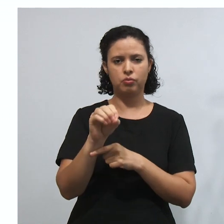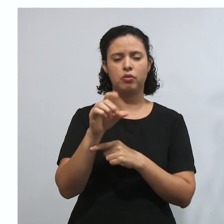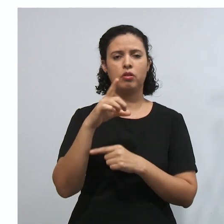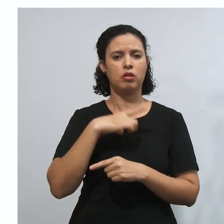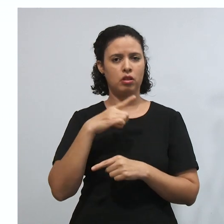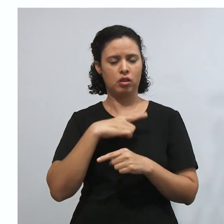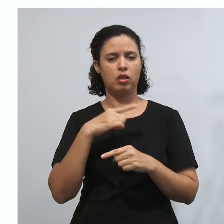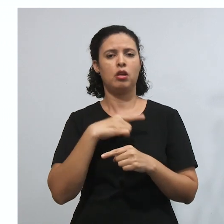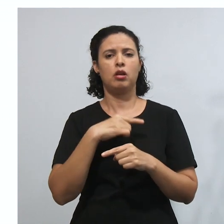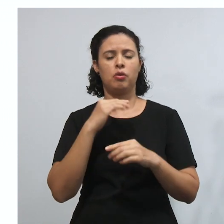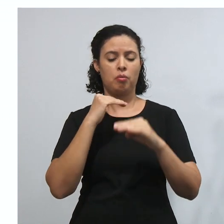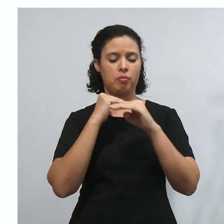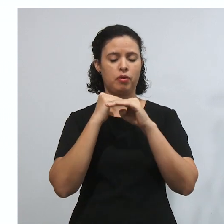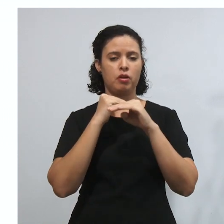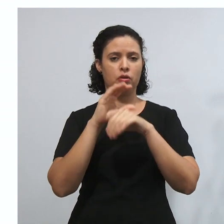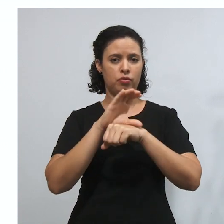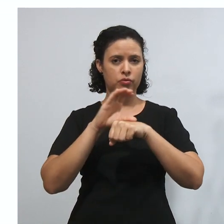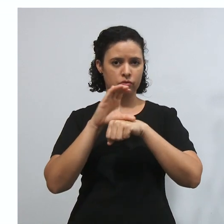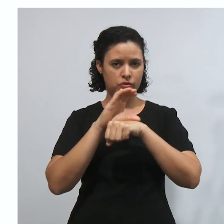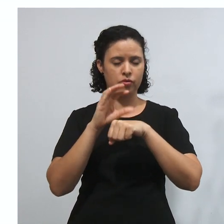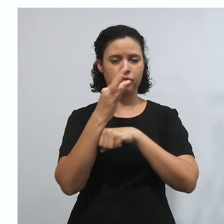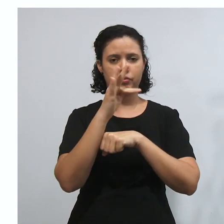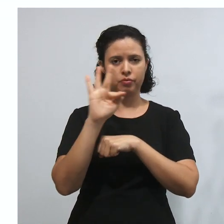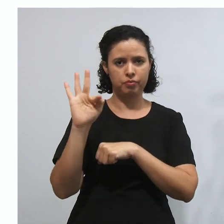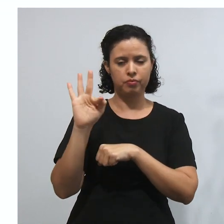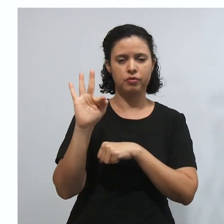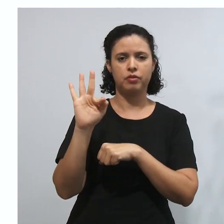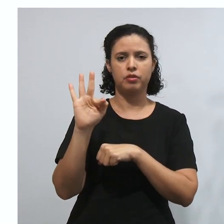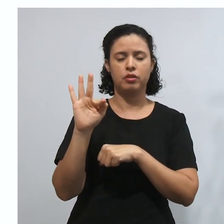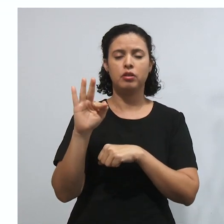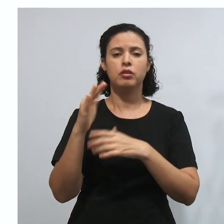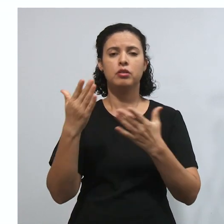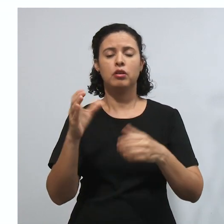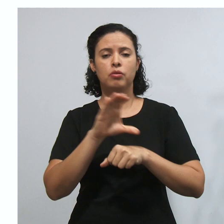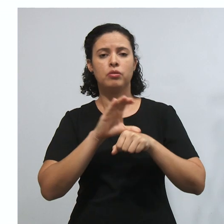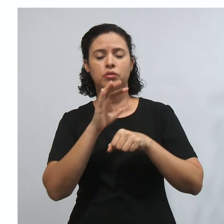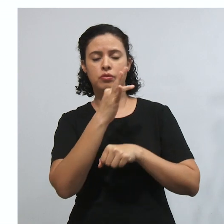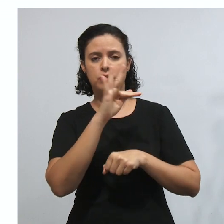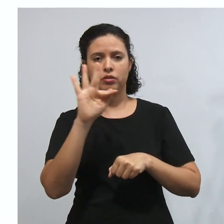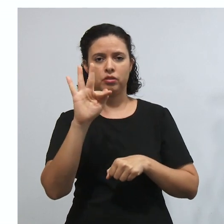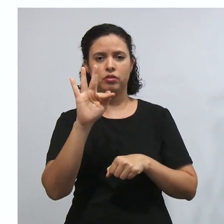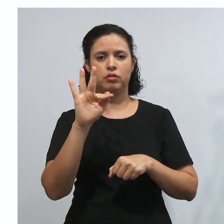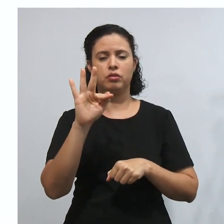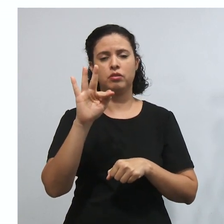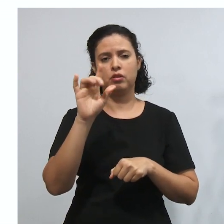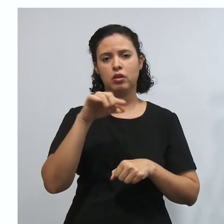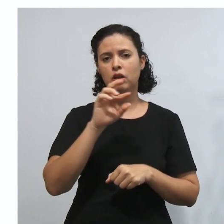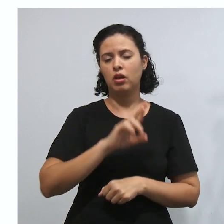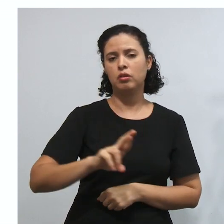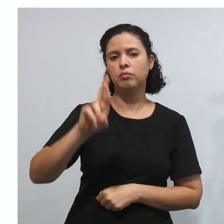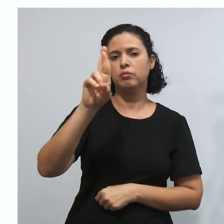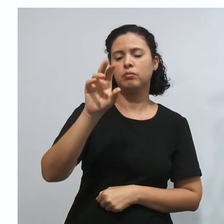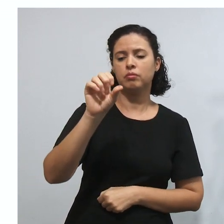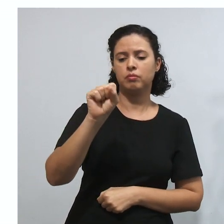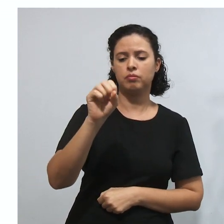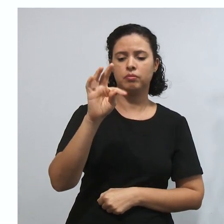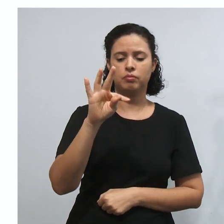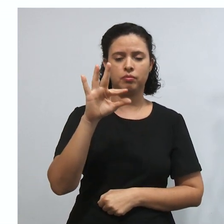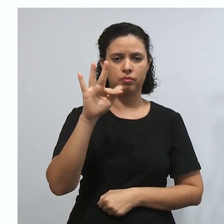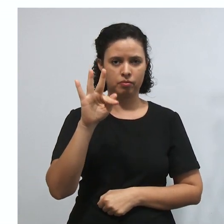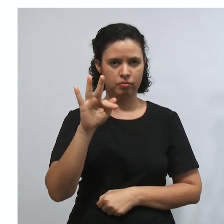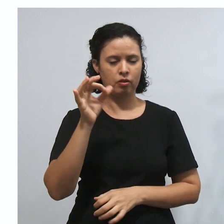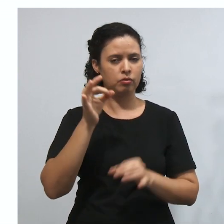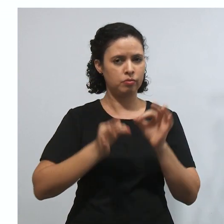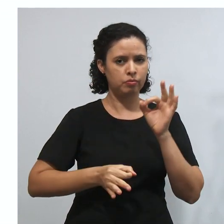a Constituição Federal, tá? Porque aqui, no que se refere à Constituição Federal, é o STF que vai julgar,